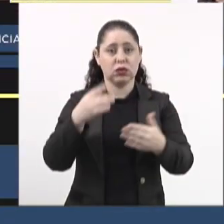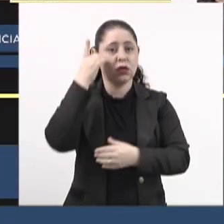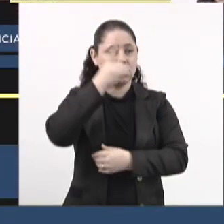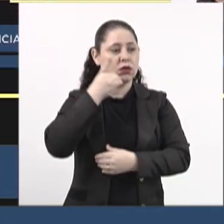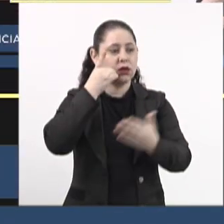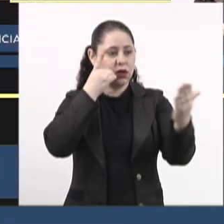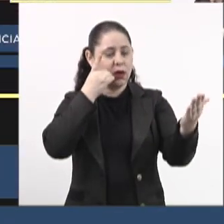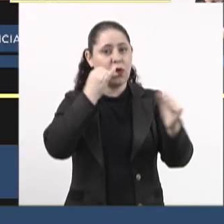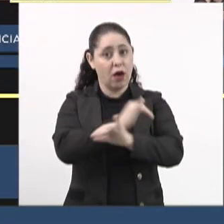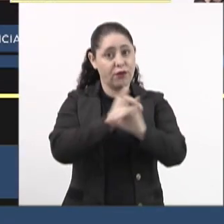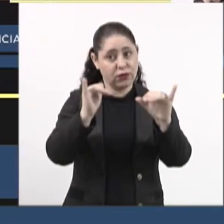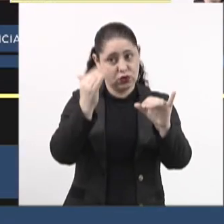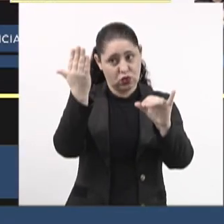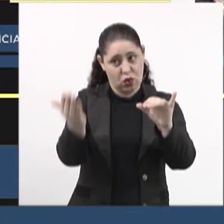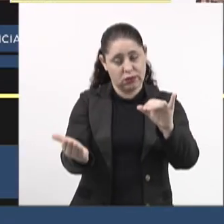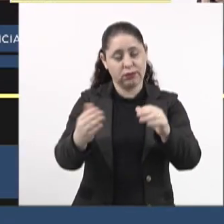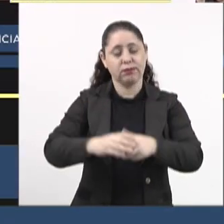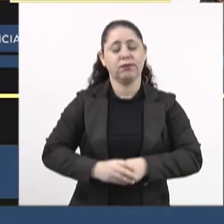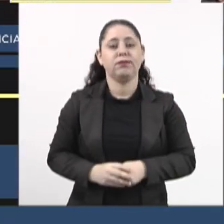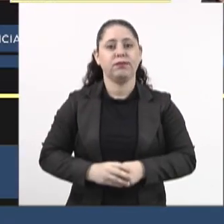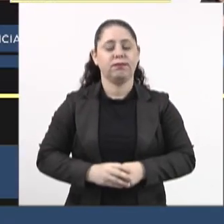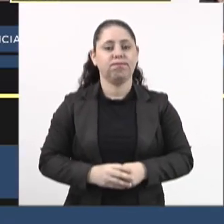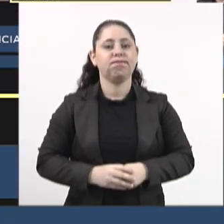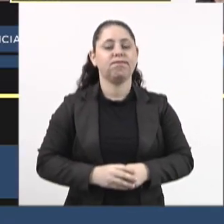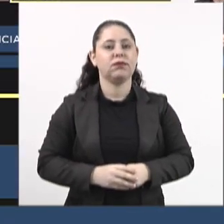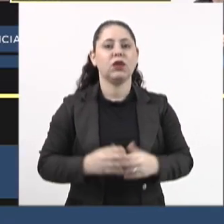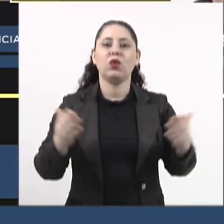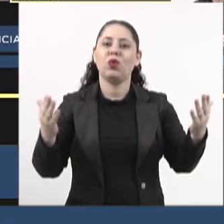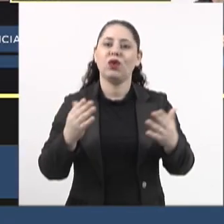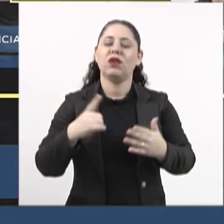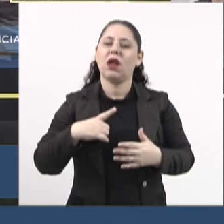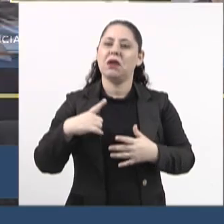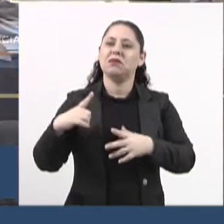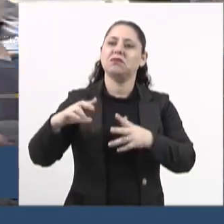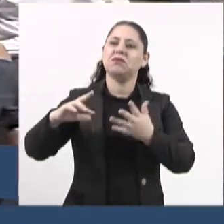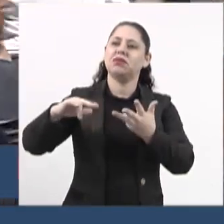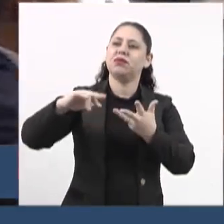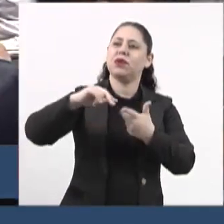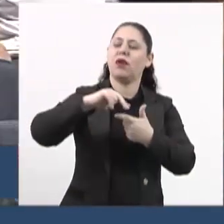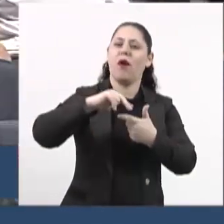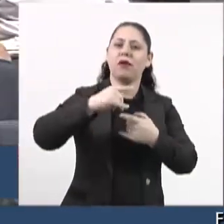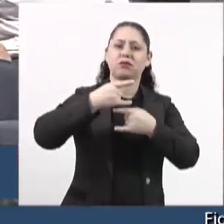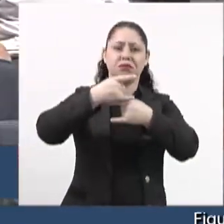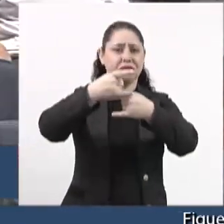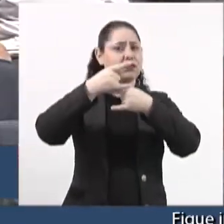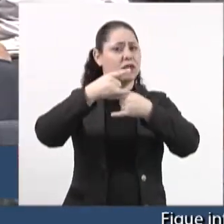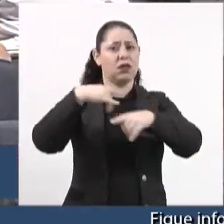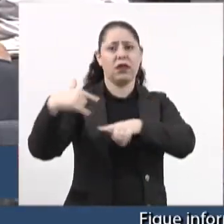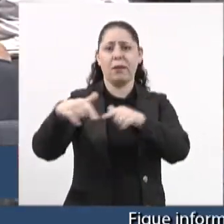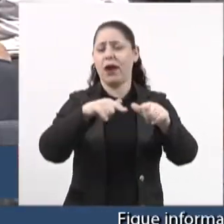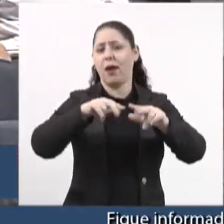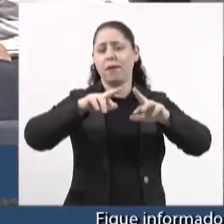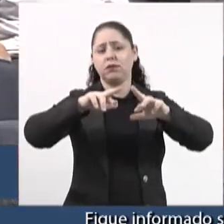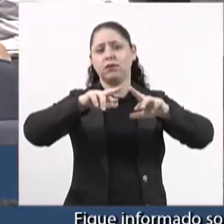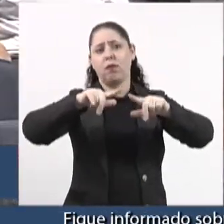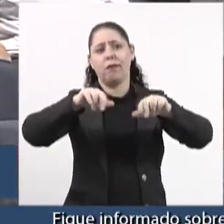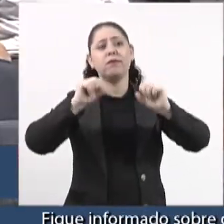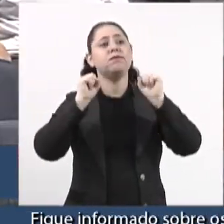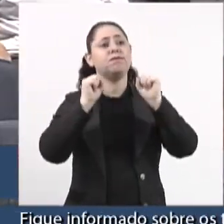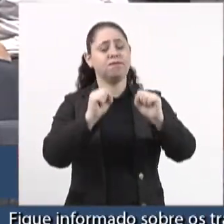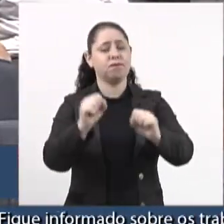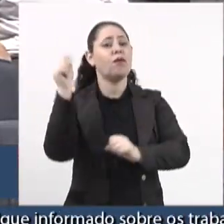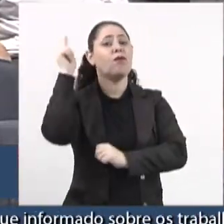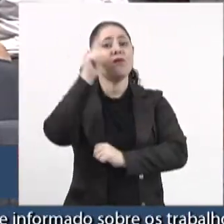deputada nos avisou. Então, hoje tem formas de trabalho híbrida, deputado Coronel Davi, que vocês podem